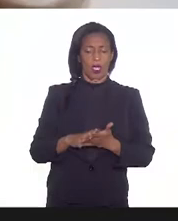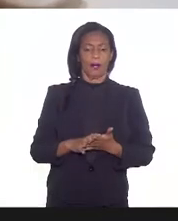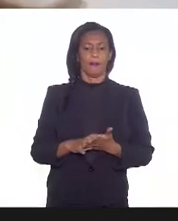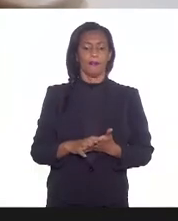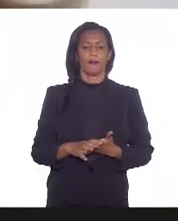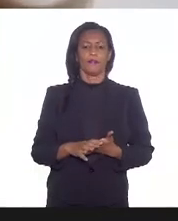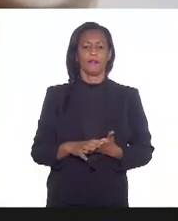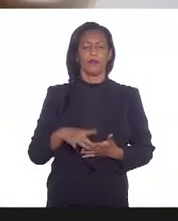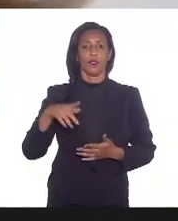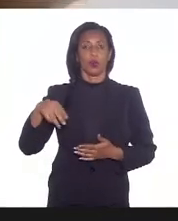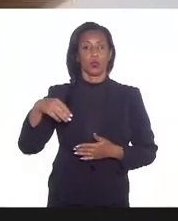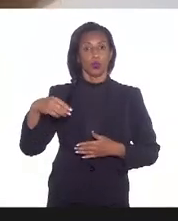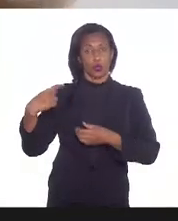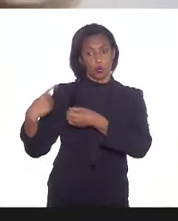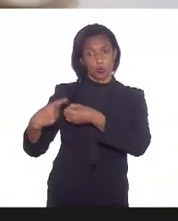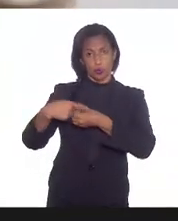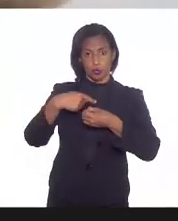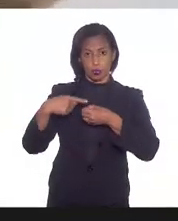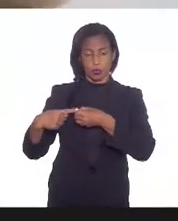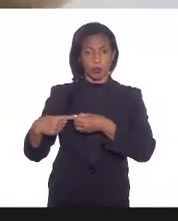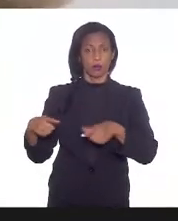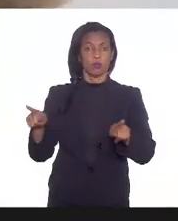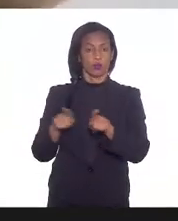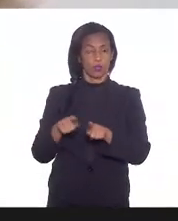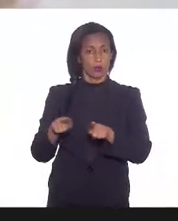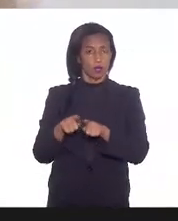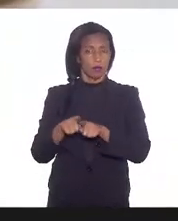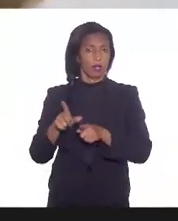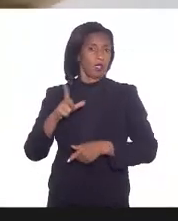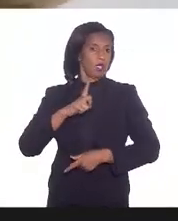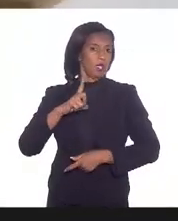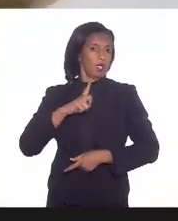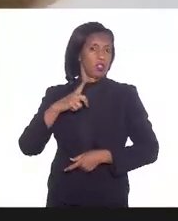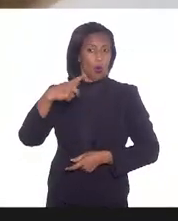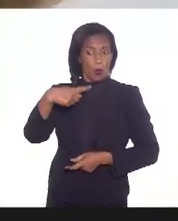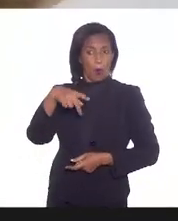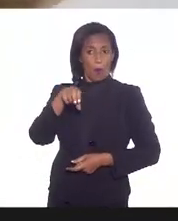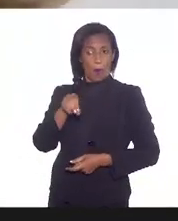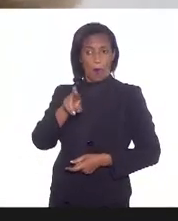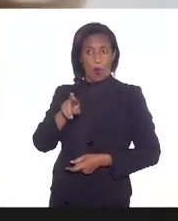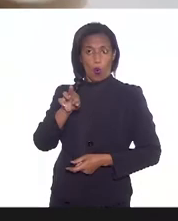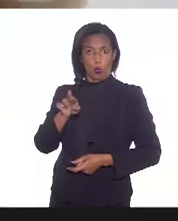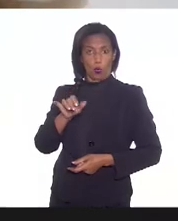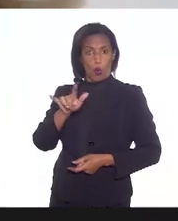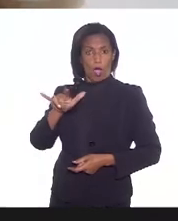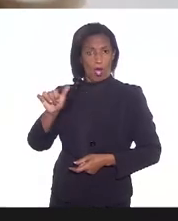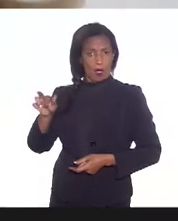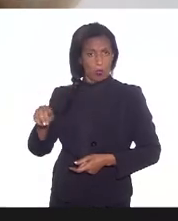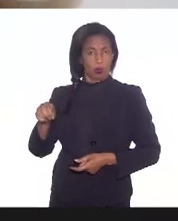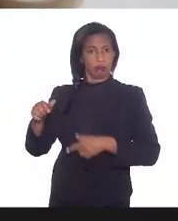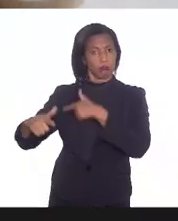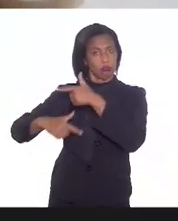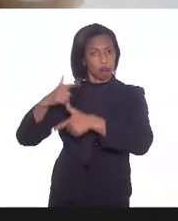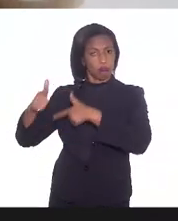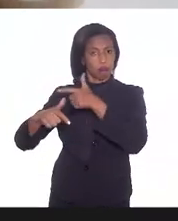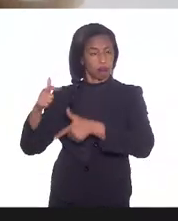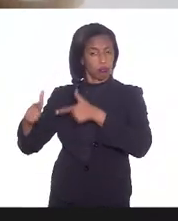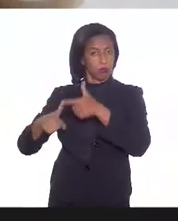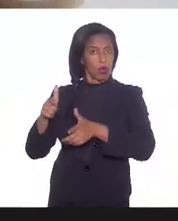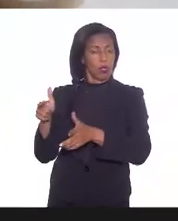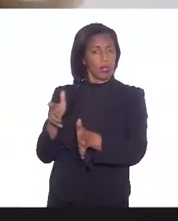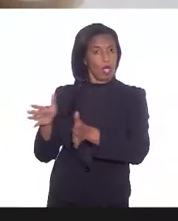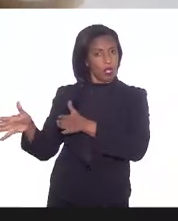levantamento, né, dos municípios que tinham portuários no seu território em articulação